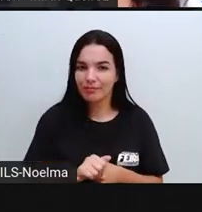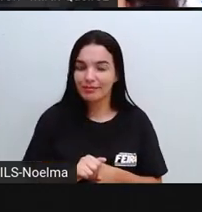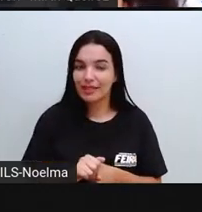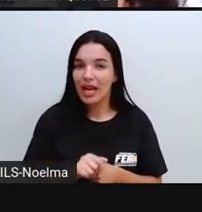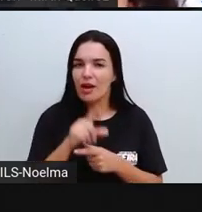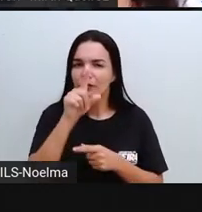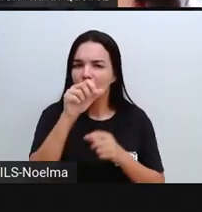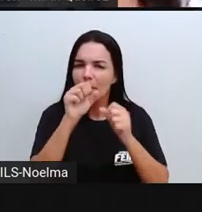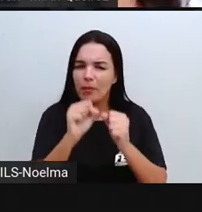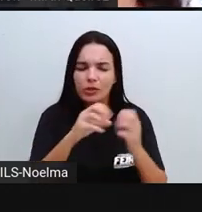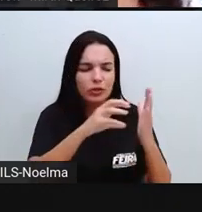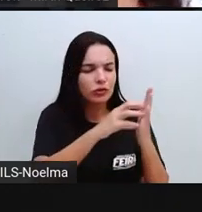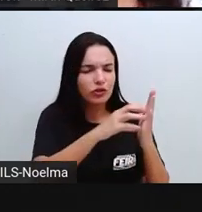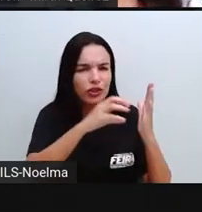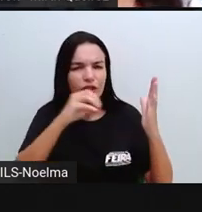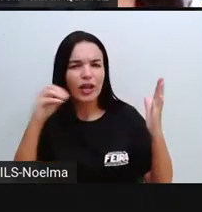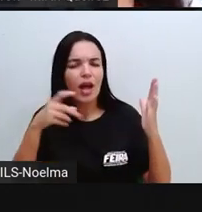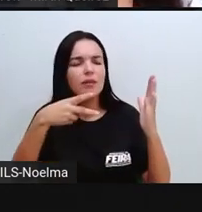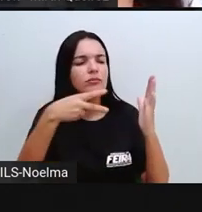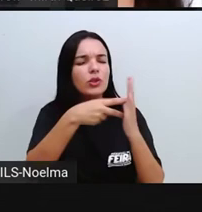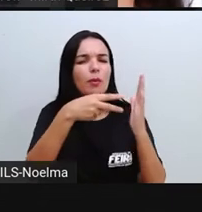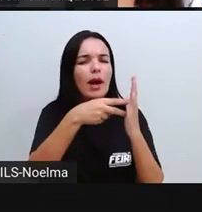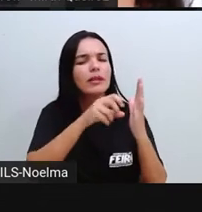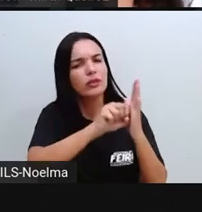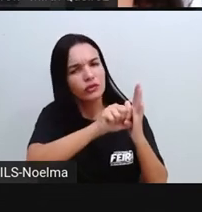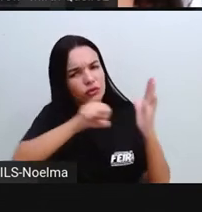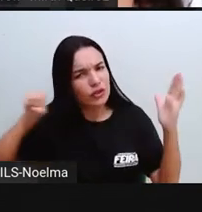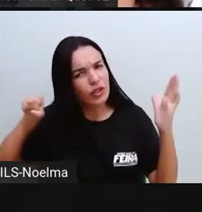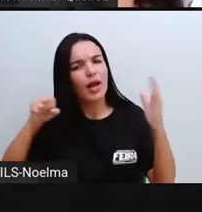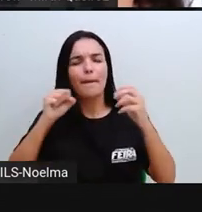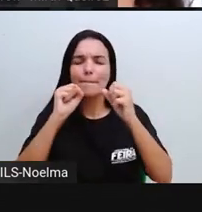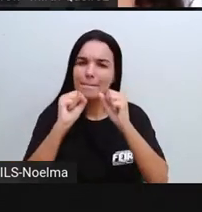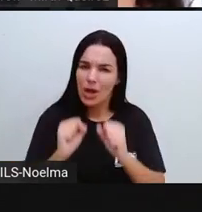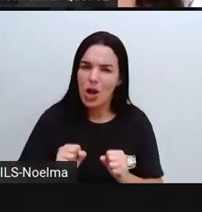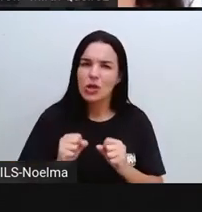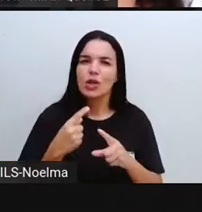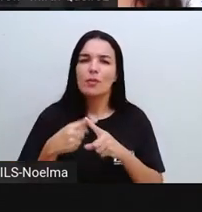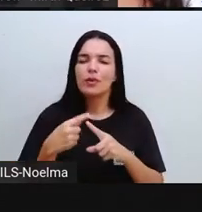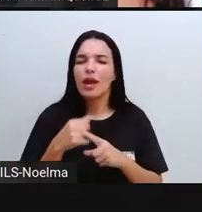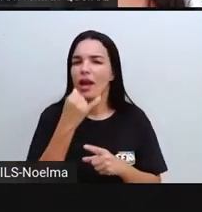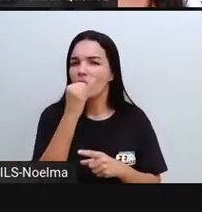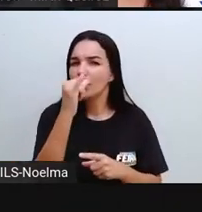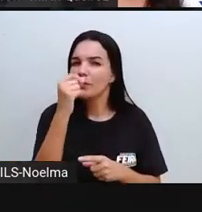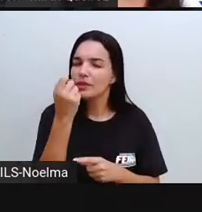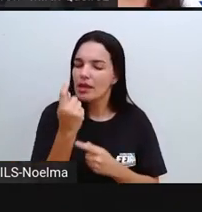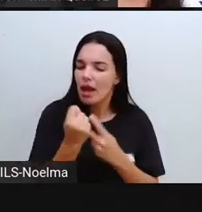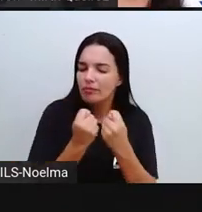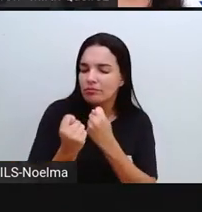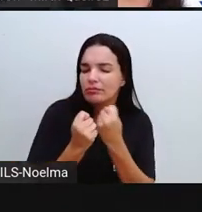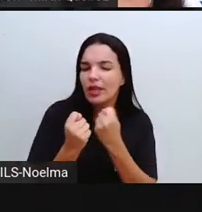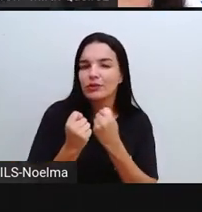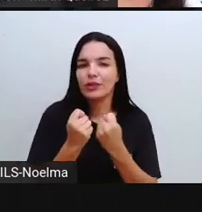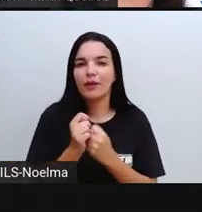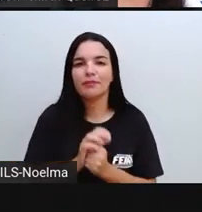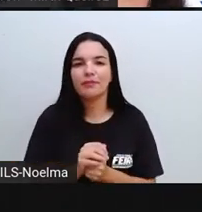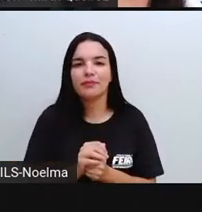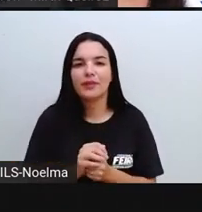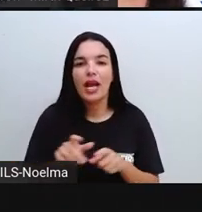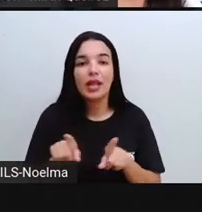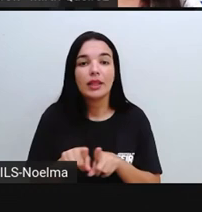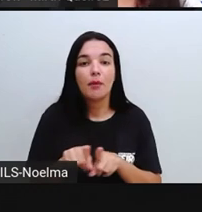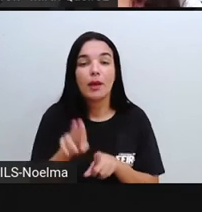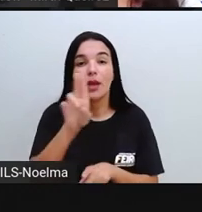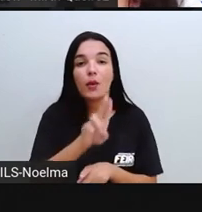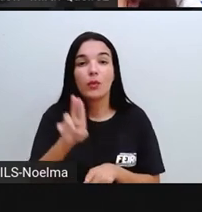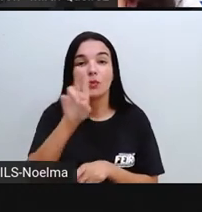em stand-by, né? Que é quando você deixa na tomada, mesmo desligada, aparece aquela luzinha, como acontece com a televisão. Evite a